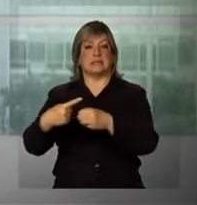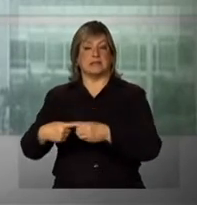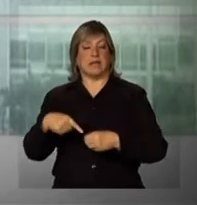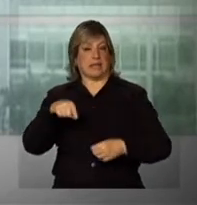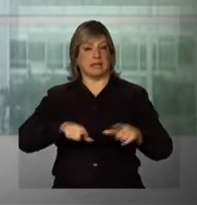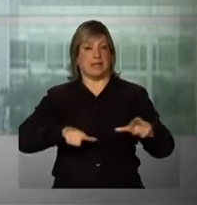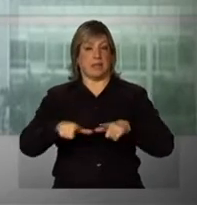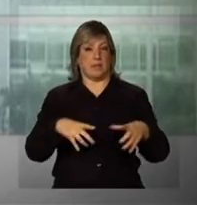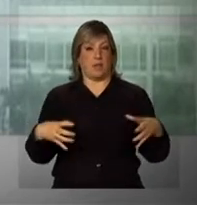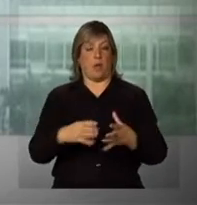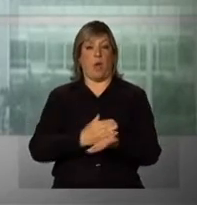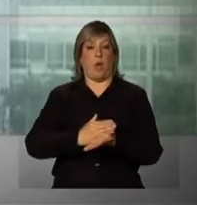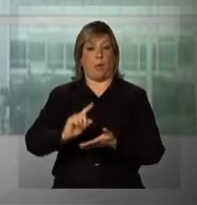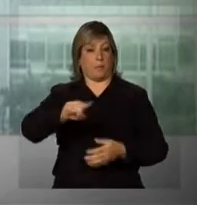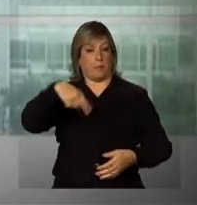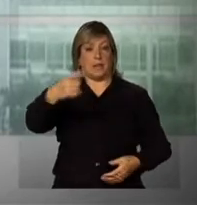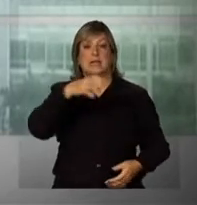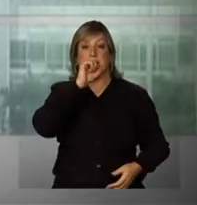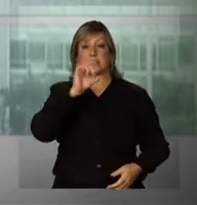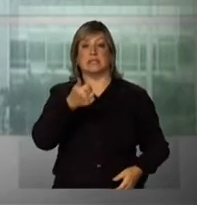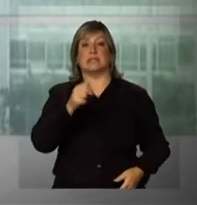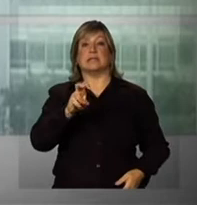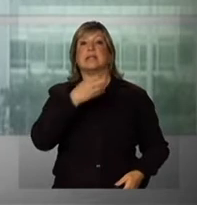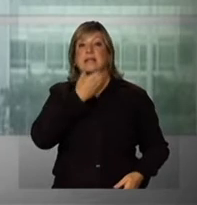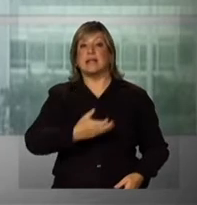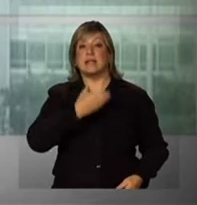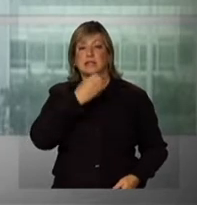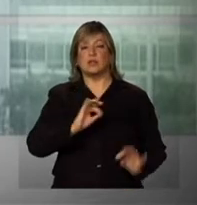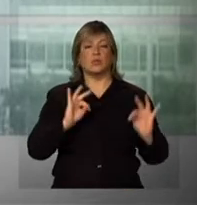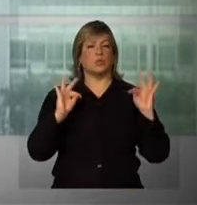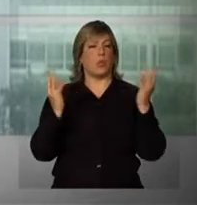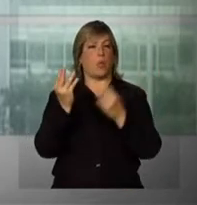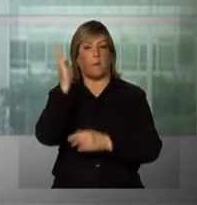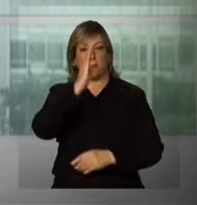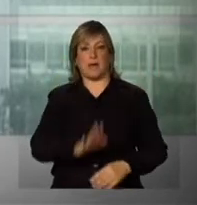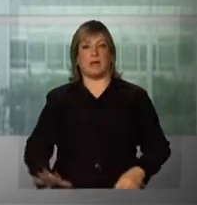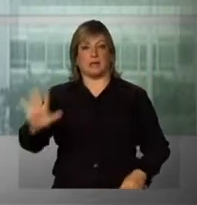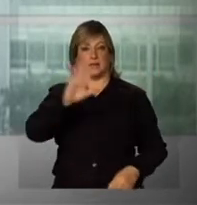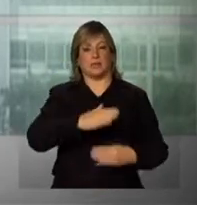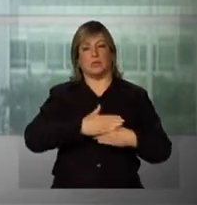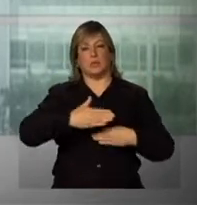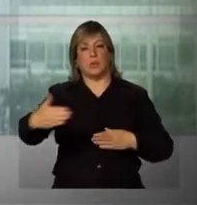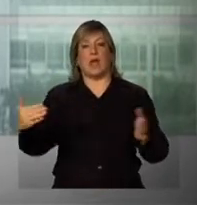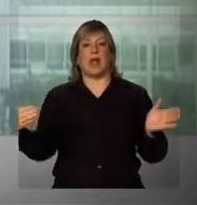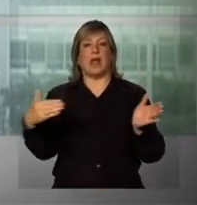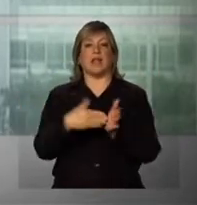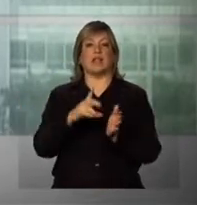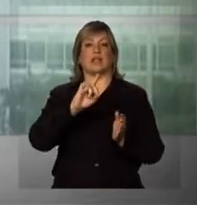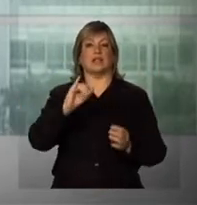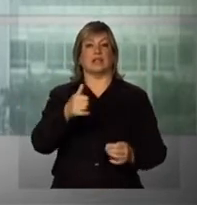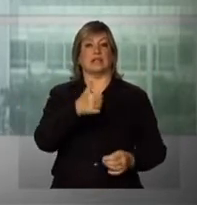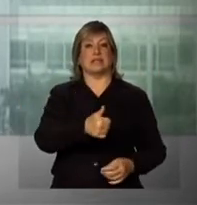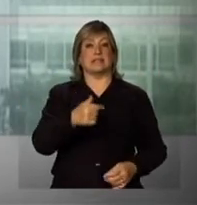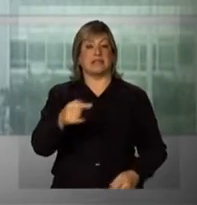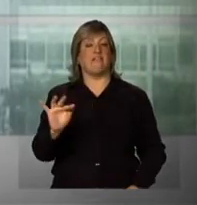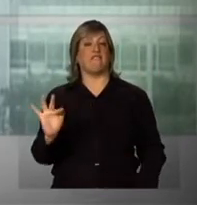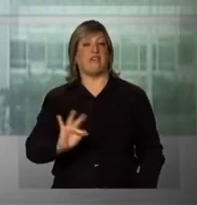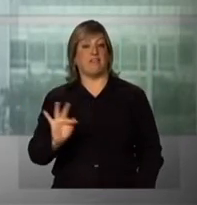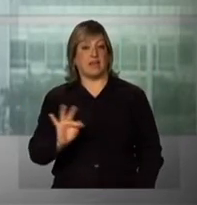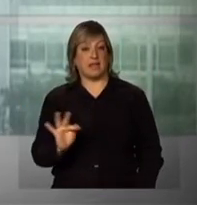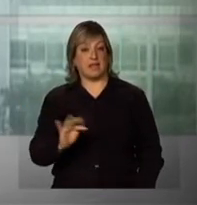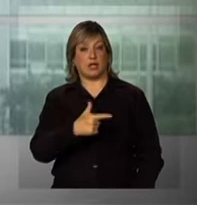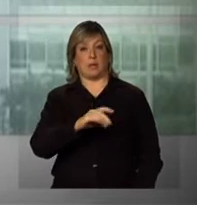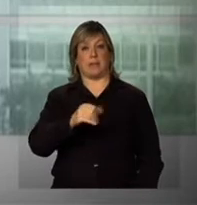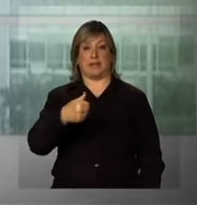A operação começa no próximo sábado, 15 de dezembro, em todo o país e se estenderá até o dia 17 de fevereiro